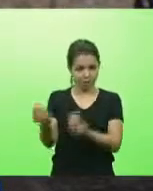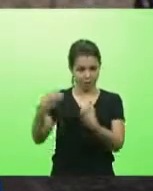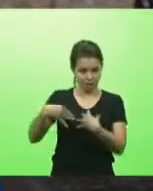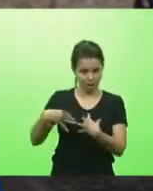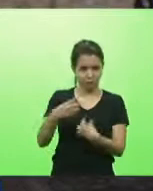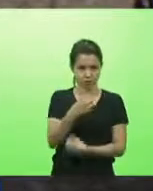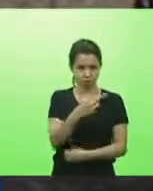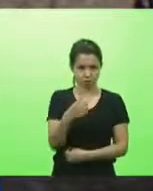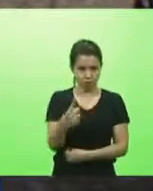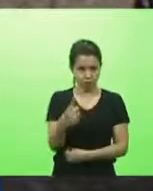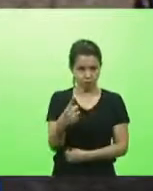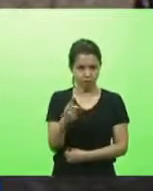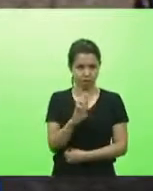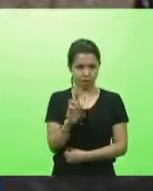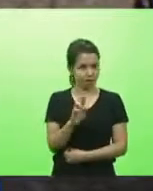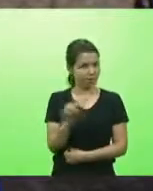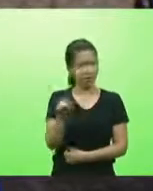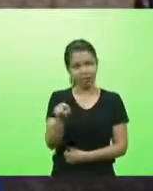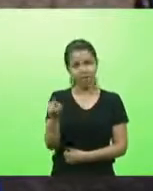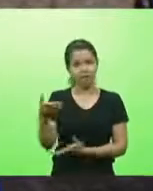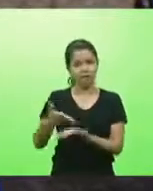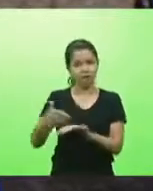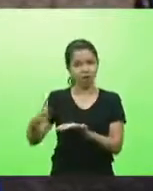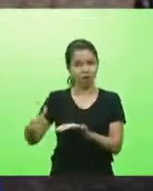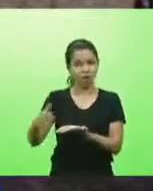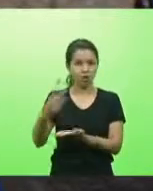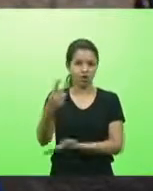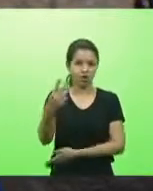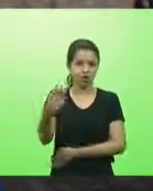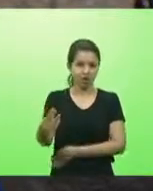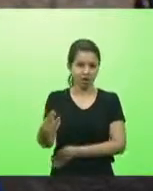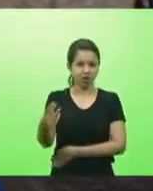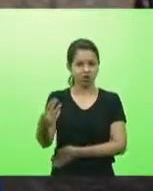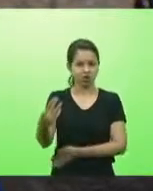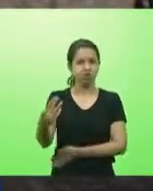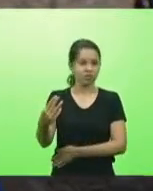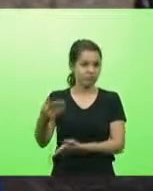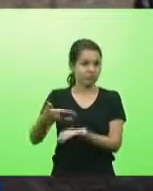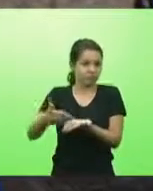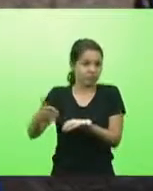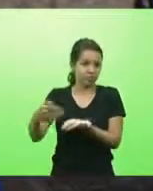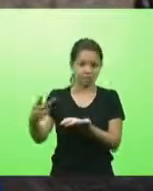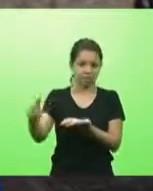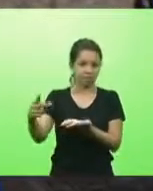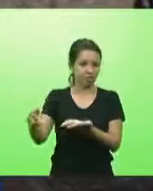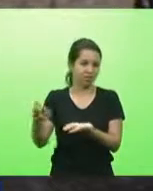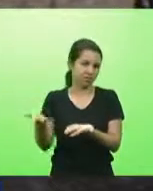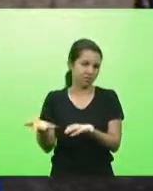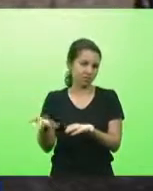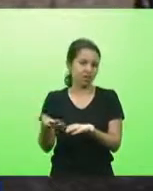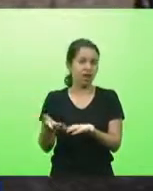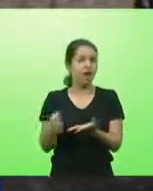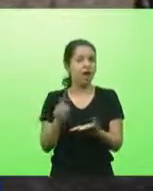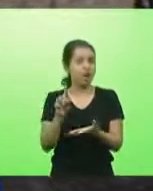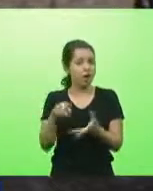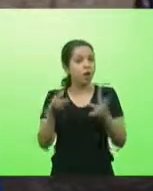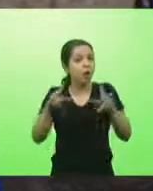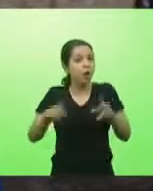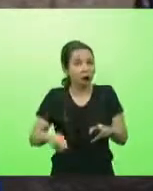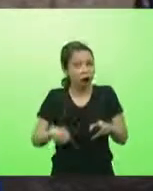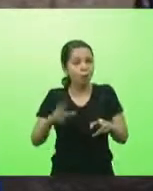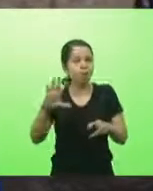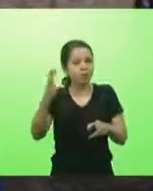ele ficou com 23 ele ficou com a diferença e é justamente isso que acontece em Santa